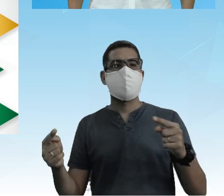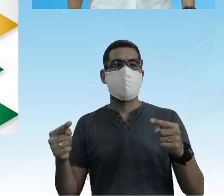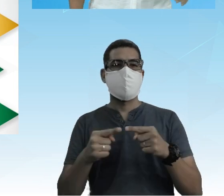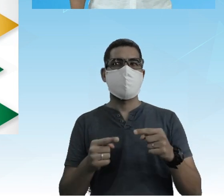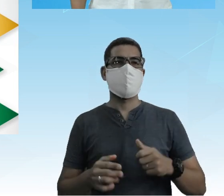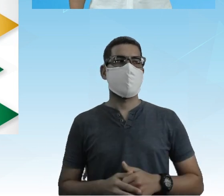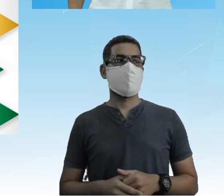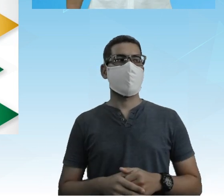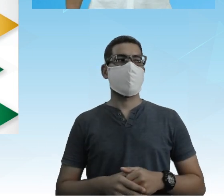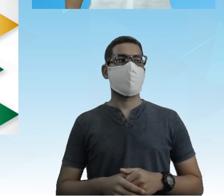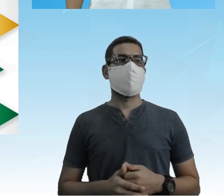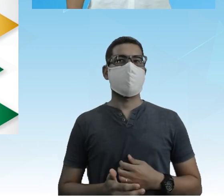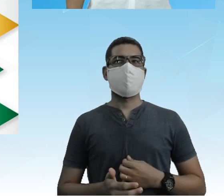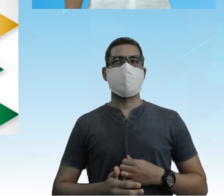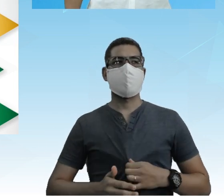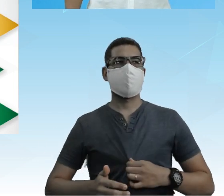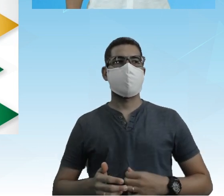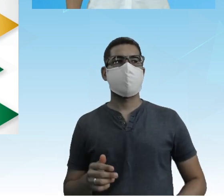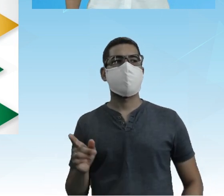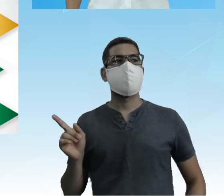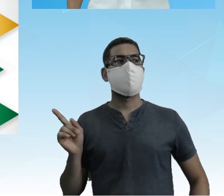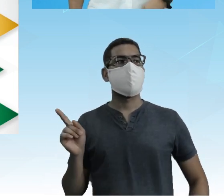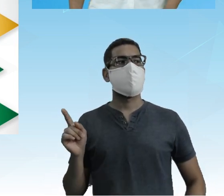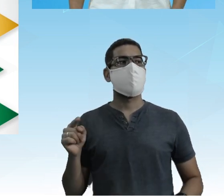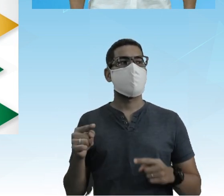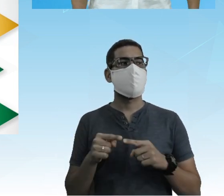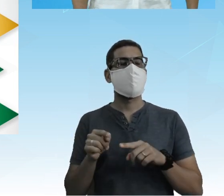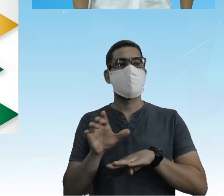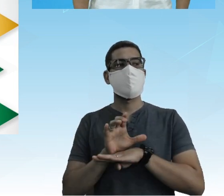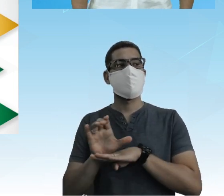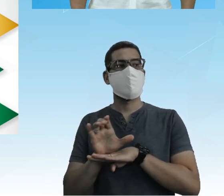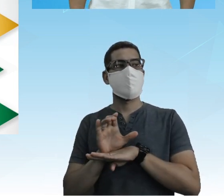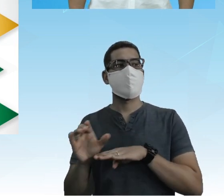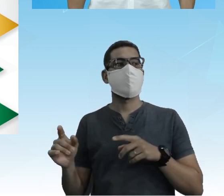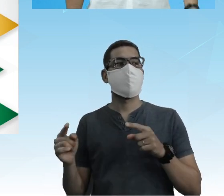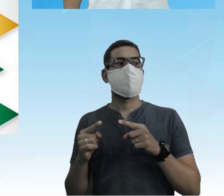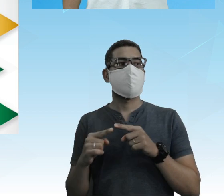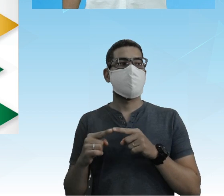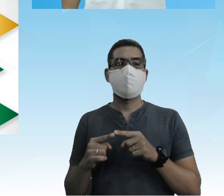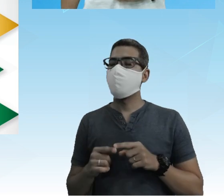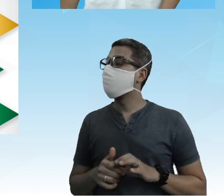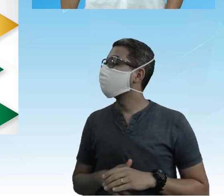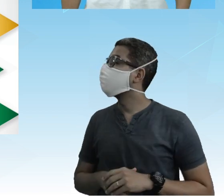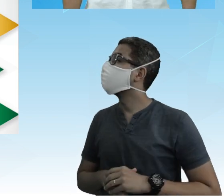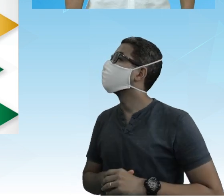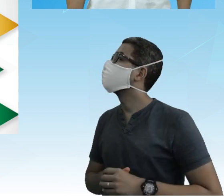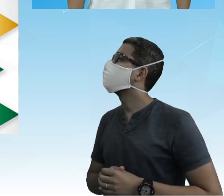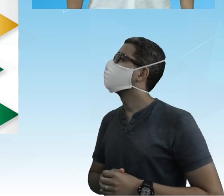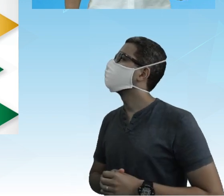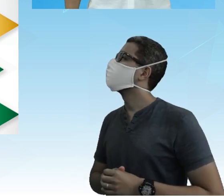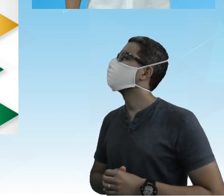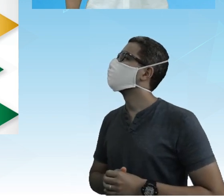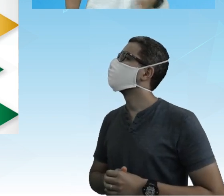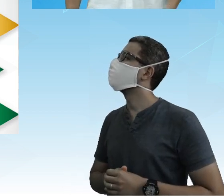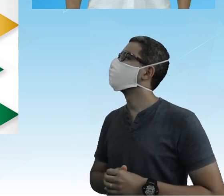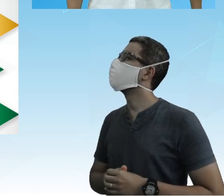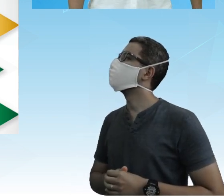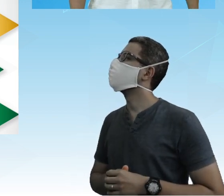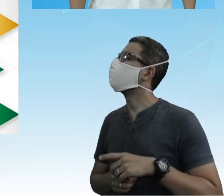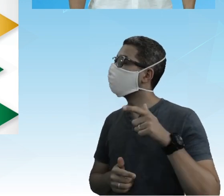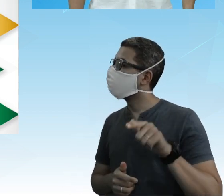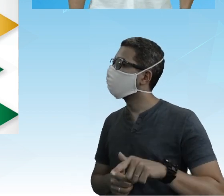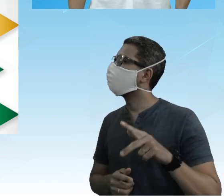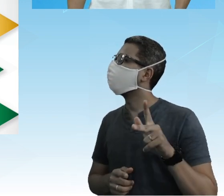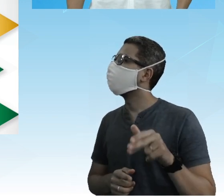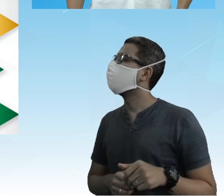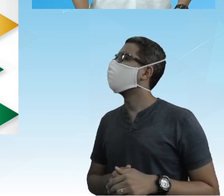legal Olha esse aqui Ó Que eu tô botando Como cinza Como referência Pra vocês E aí O que é que acontece Com ele Se repete Né?